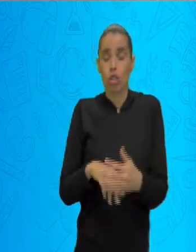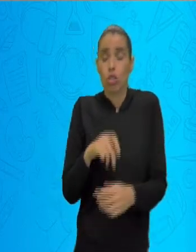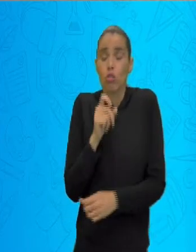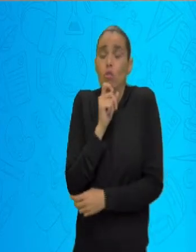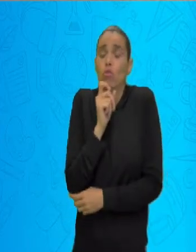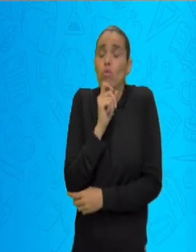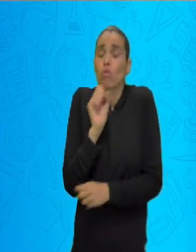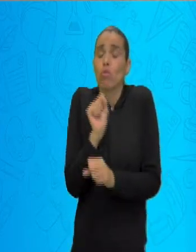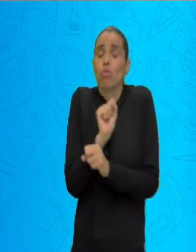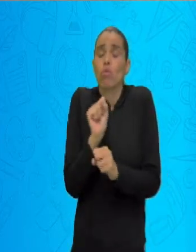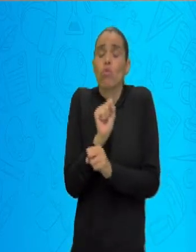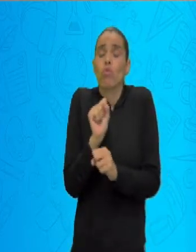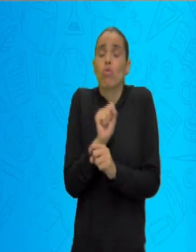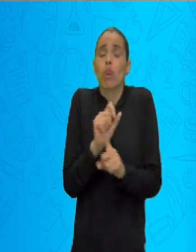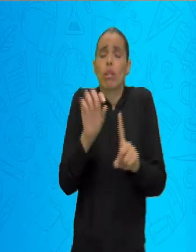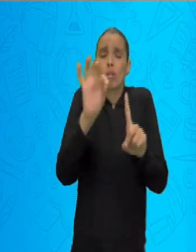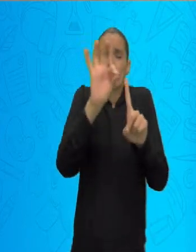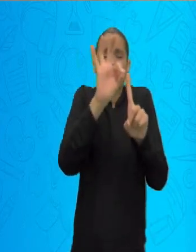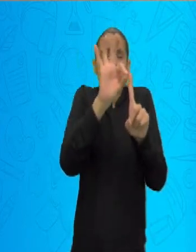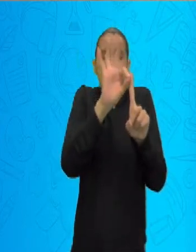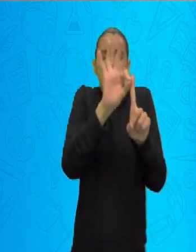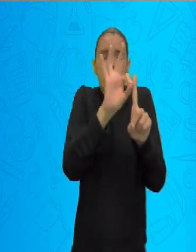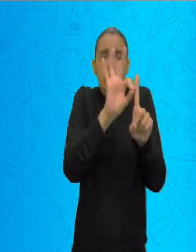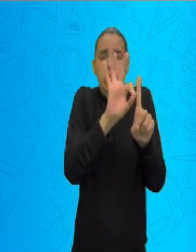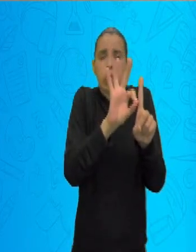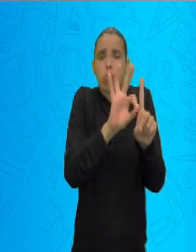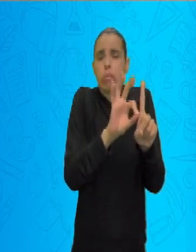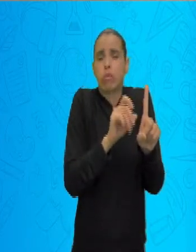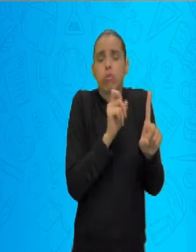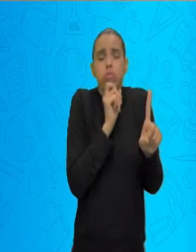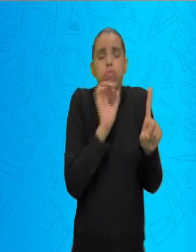as temperaturas bem mais rigorosas.